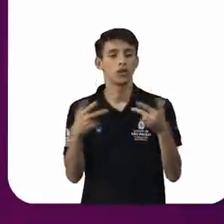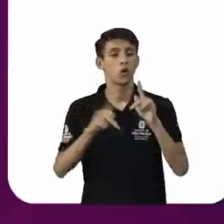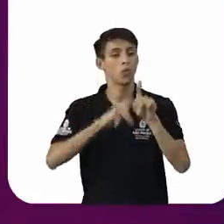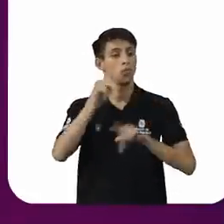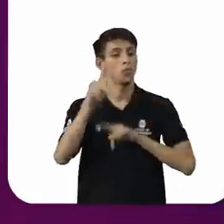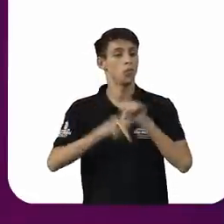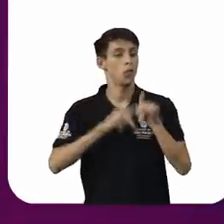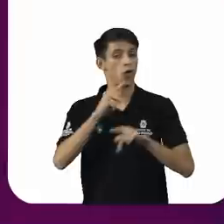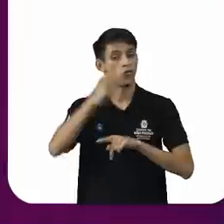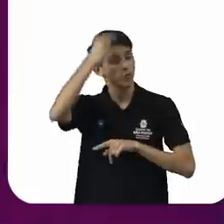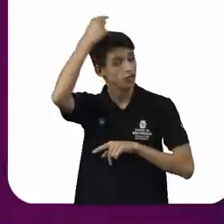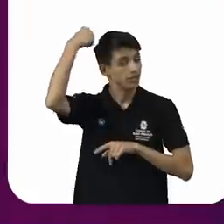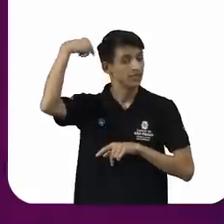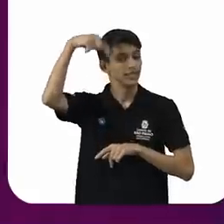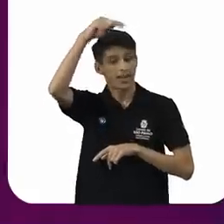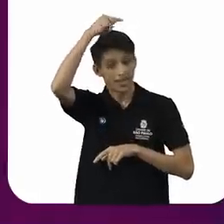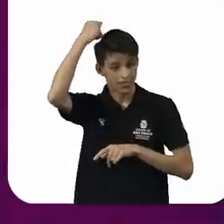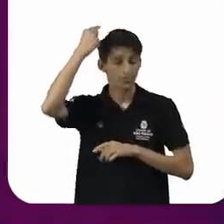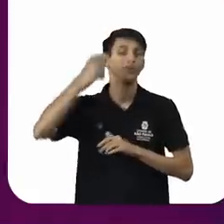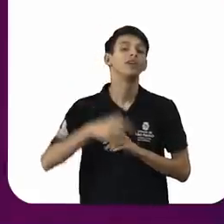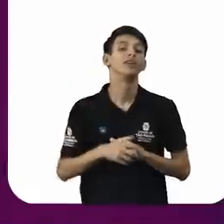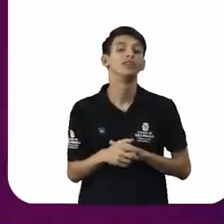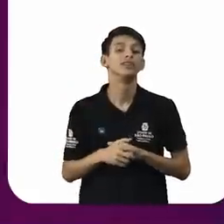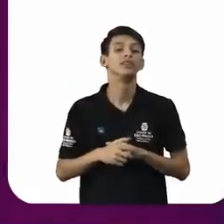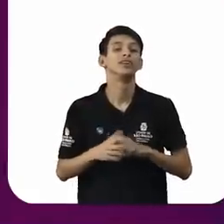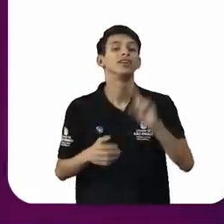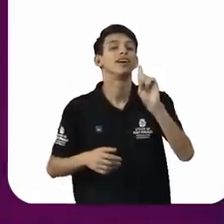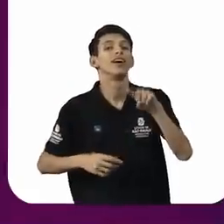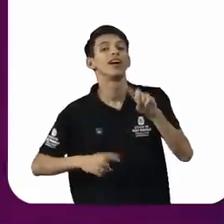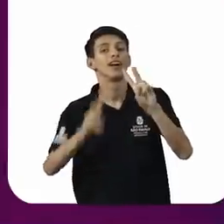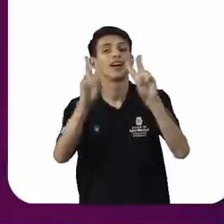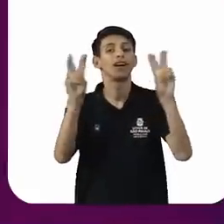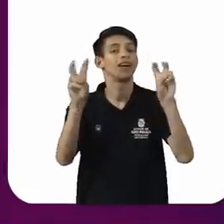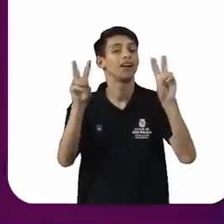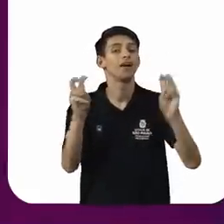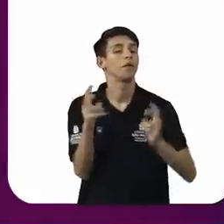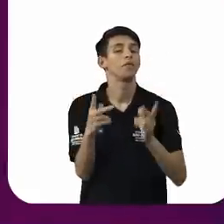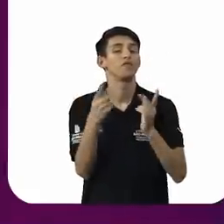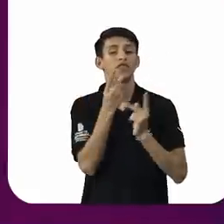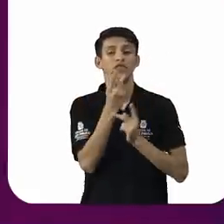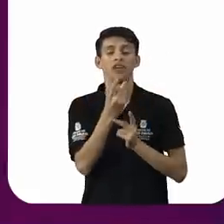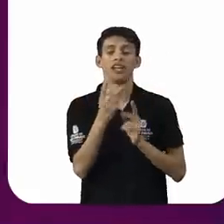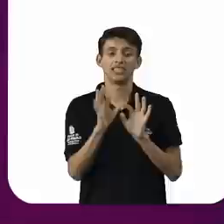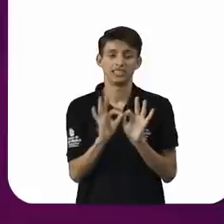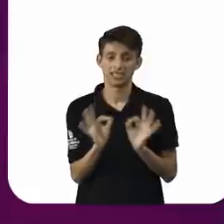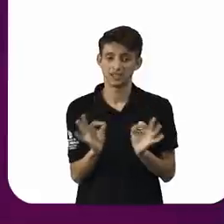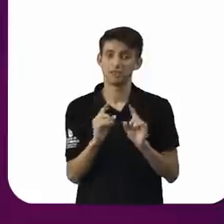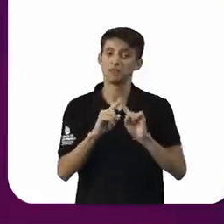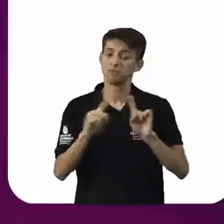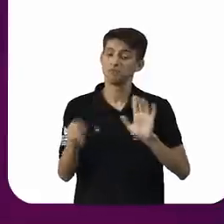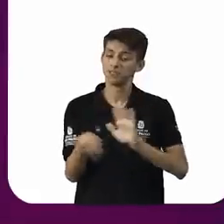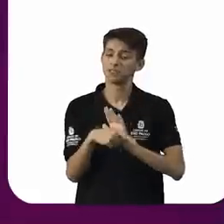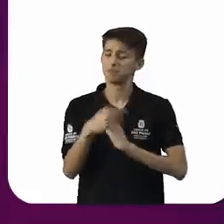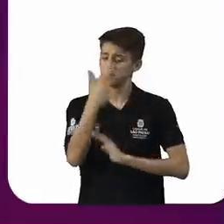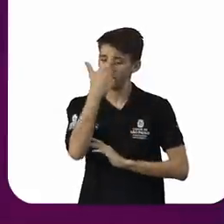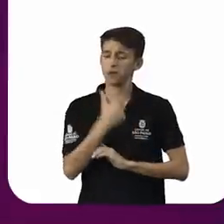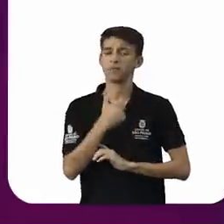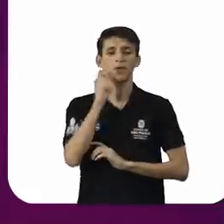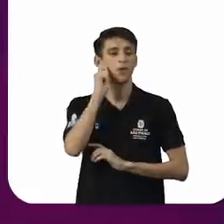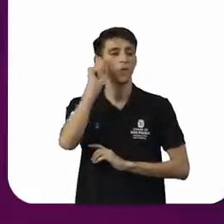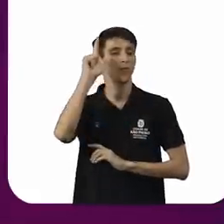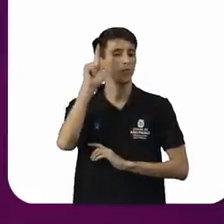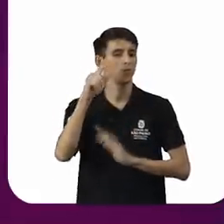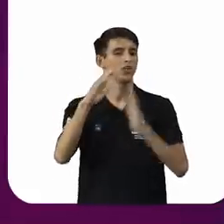entenderem, a expressão povo do santo, entre aspas, ela é uma expressão sincretizada, sim, mas ela é muito própria da